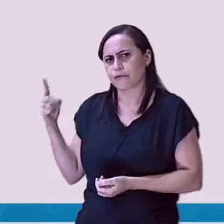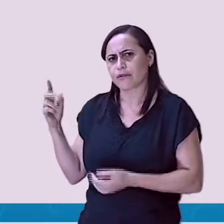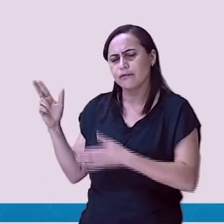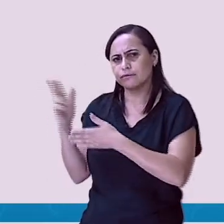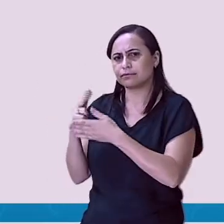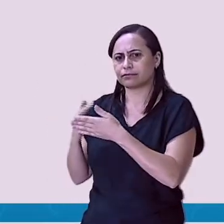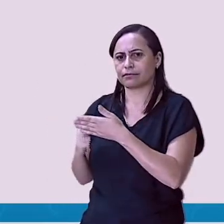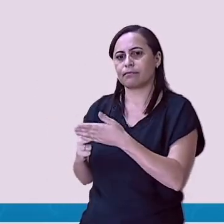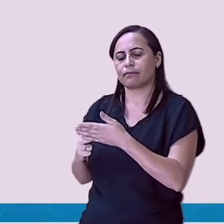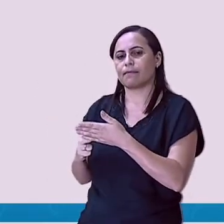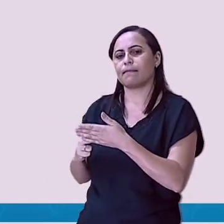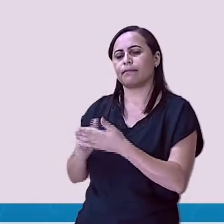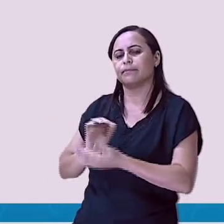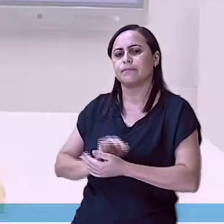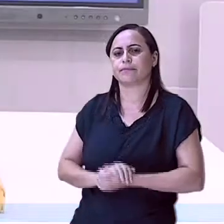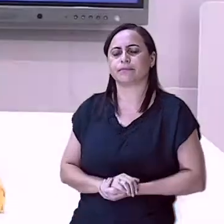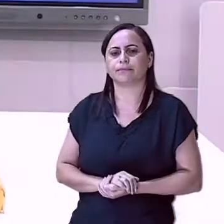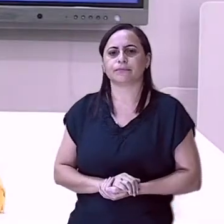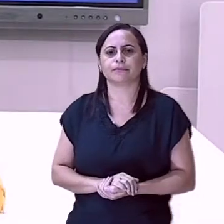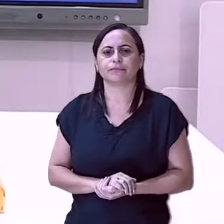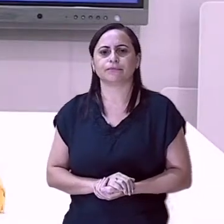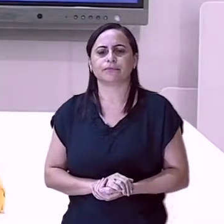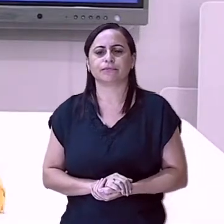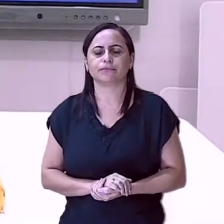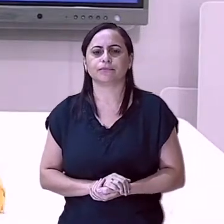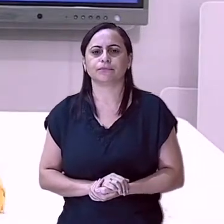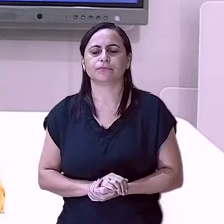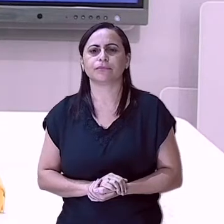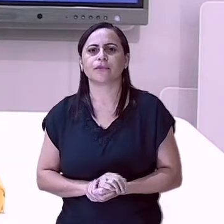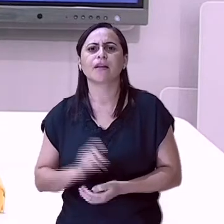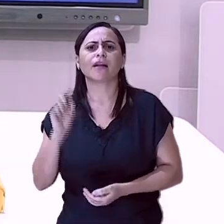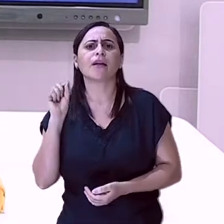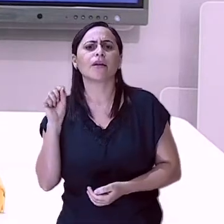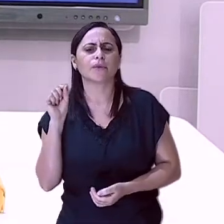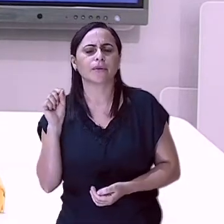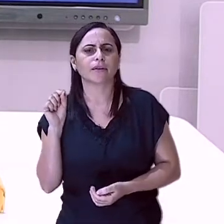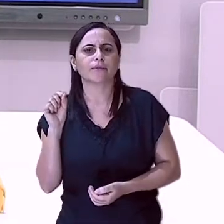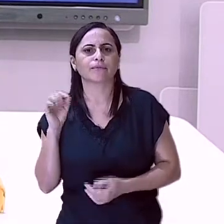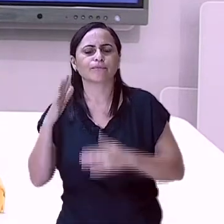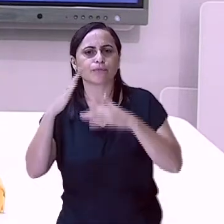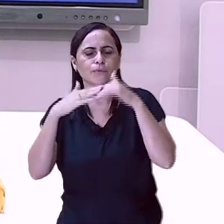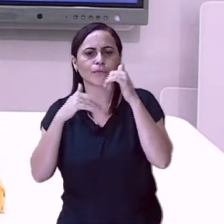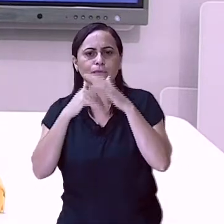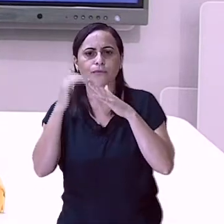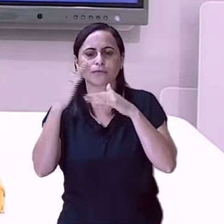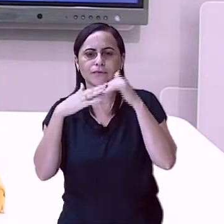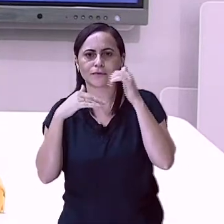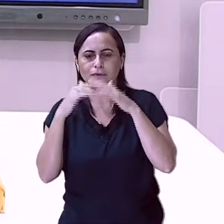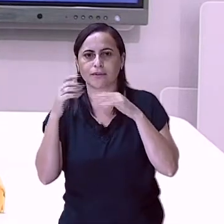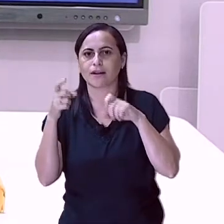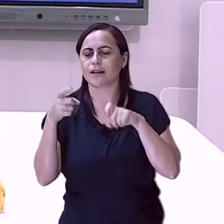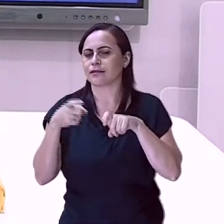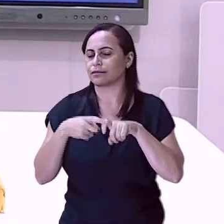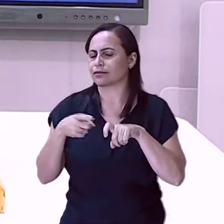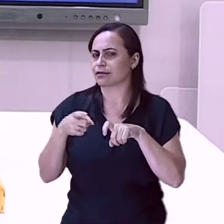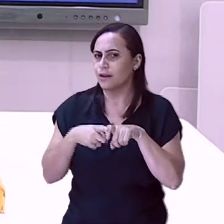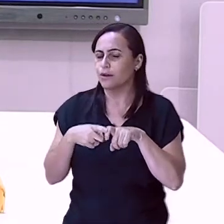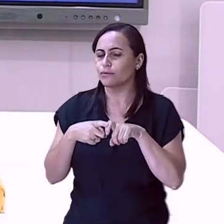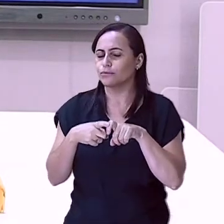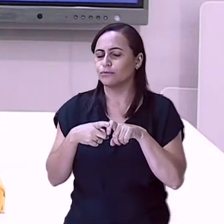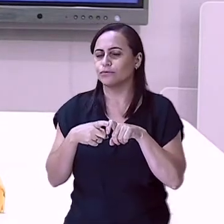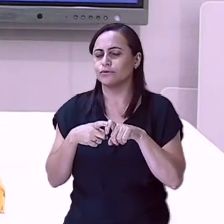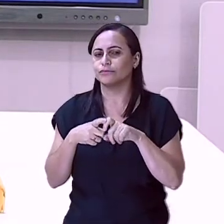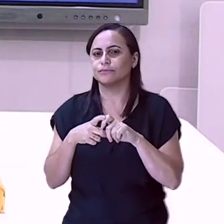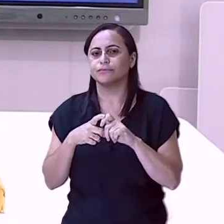Estas imagens são os profissionais da saúde. Sim. Médicos,